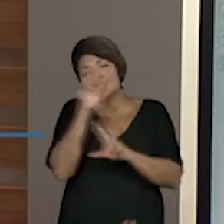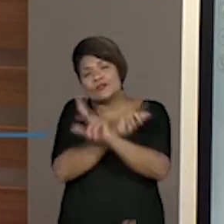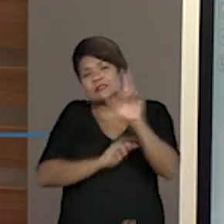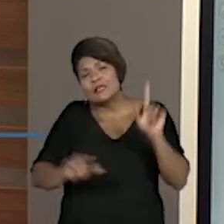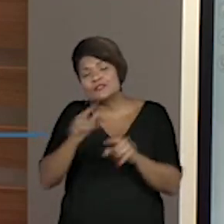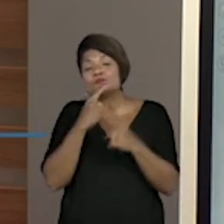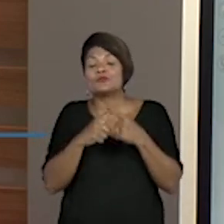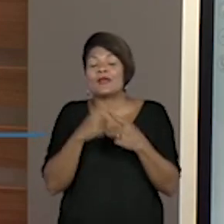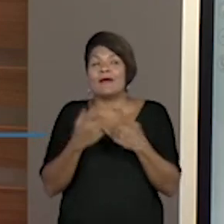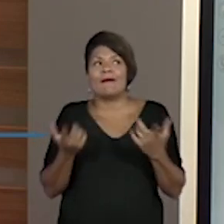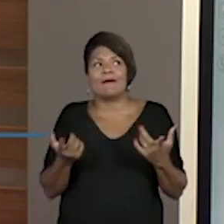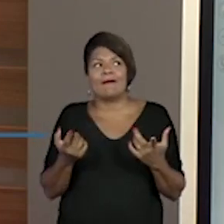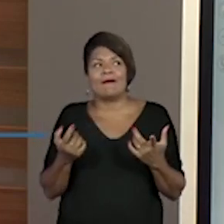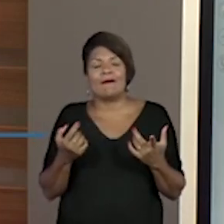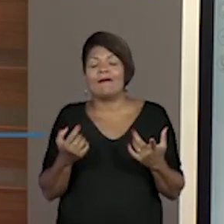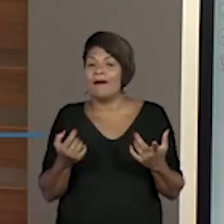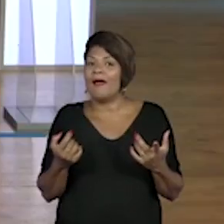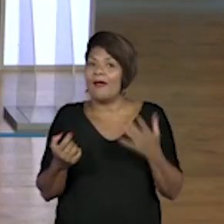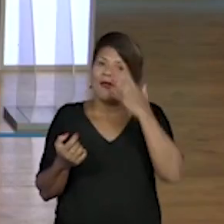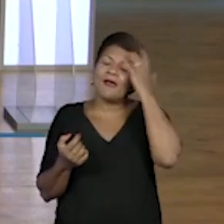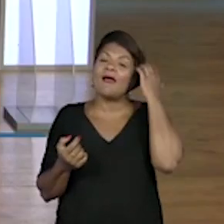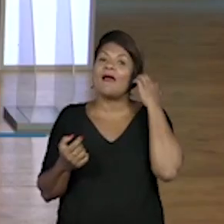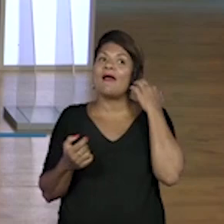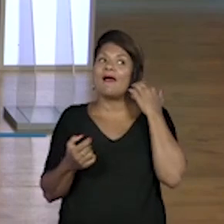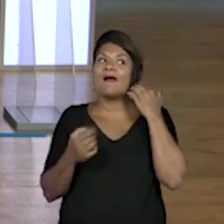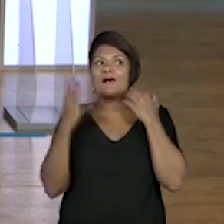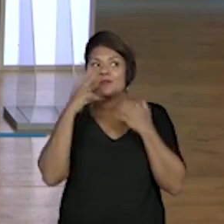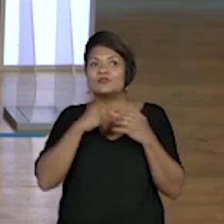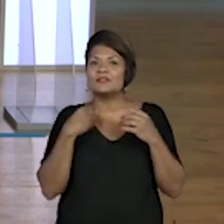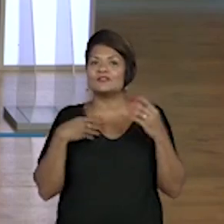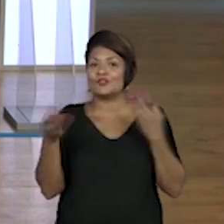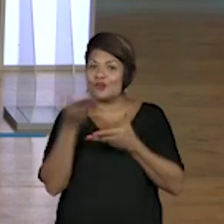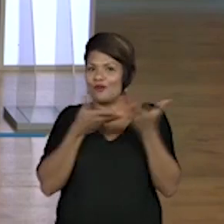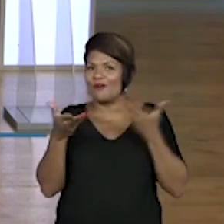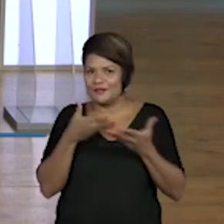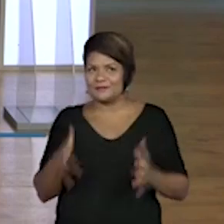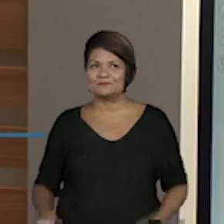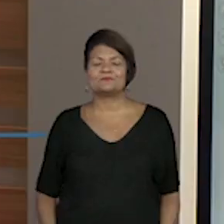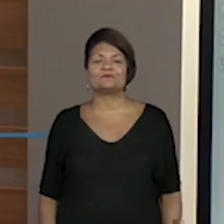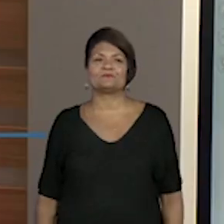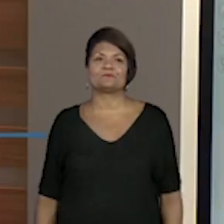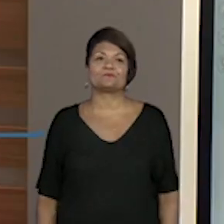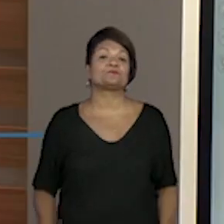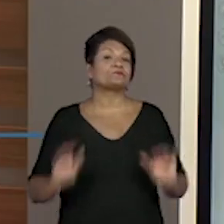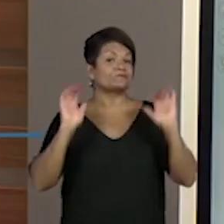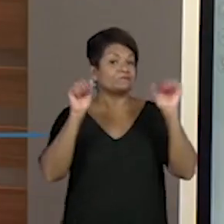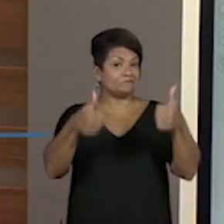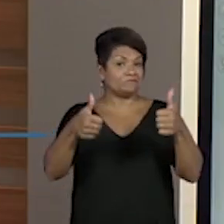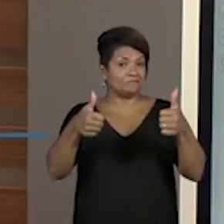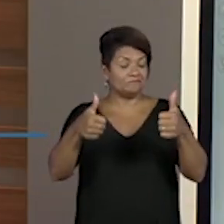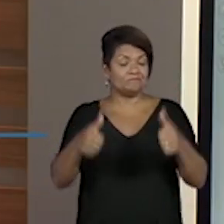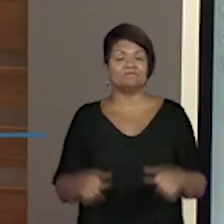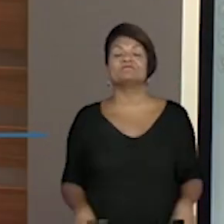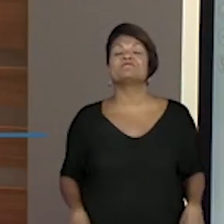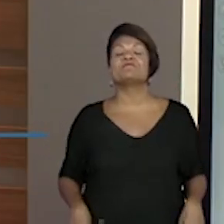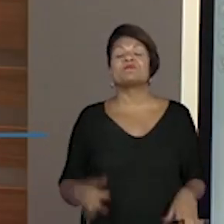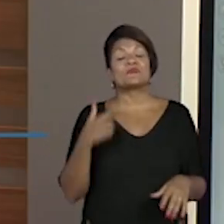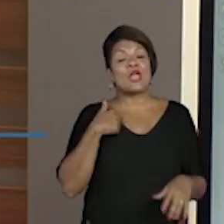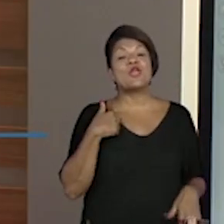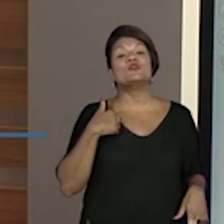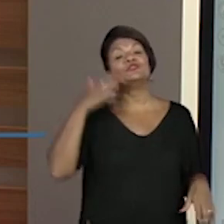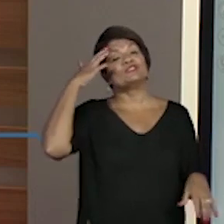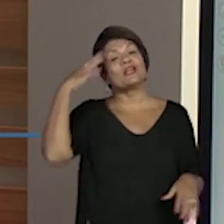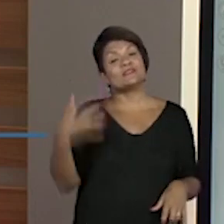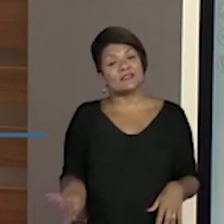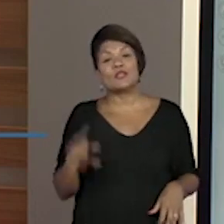Dos estados, de outros países, não mesmo, professora? Com certeza, Pro. Beleza, professor. Eu já sei o que é o